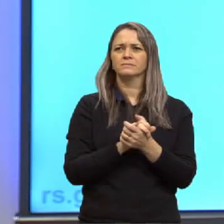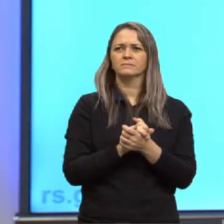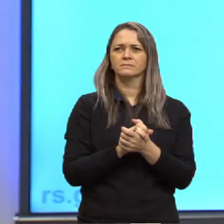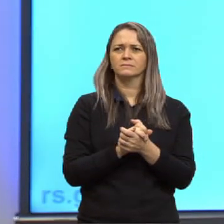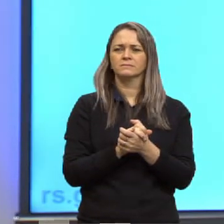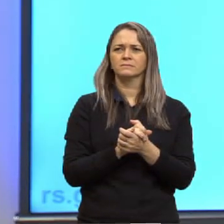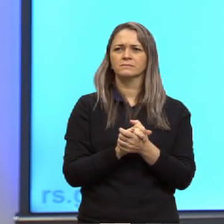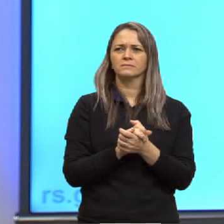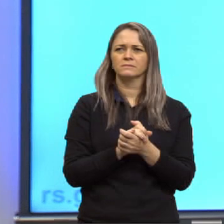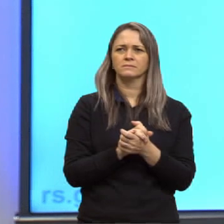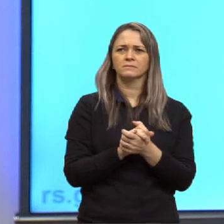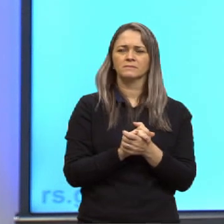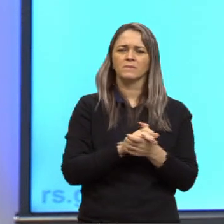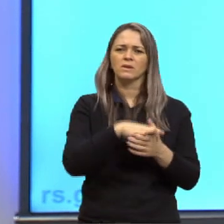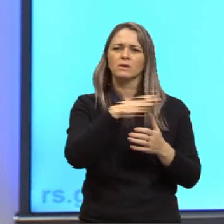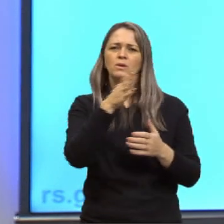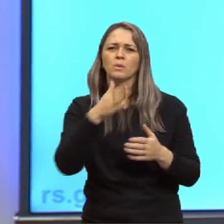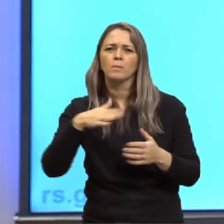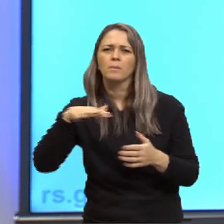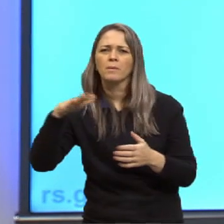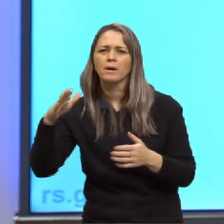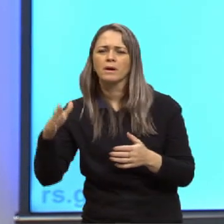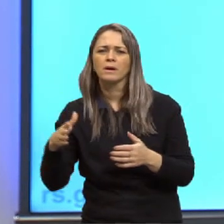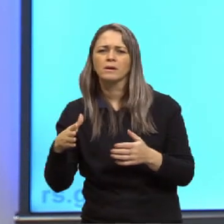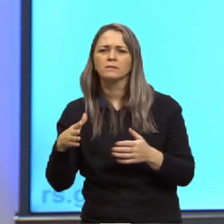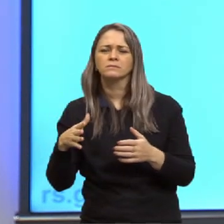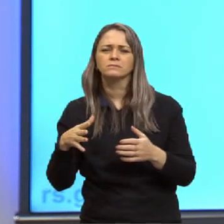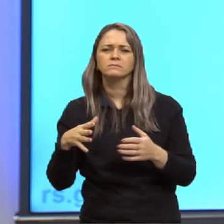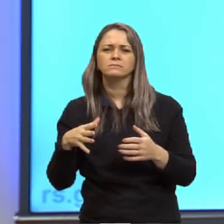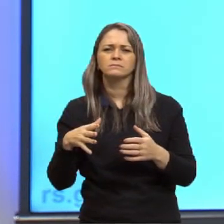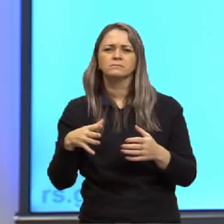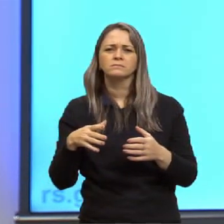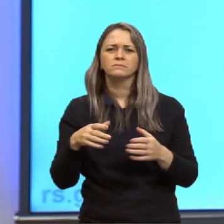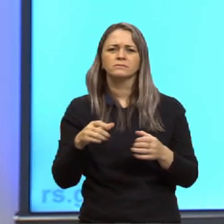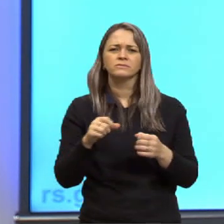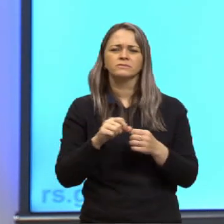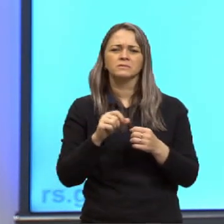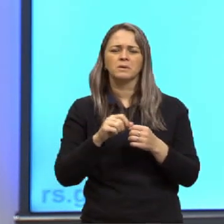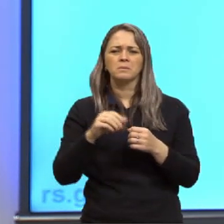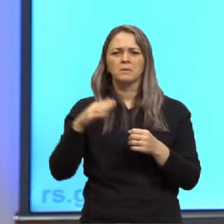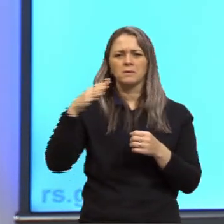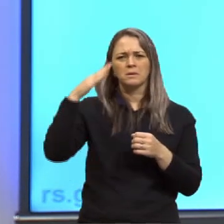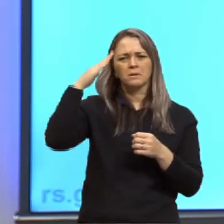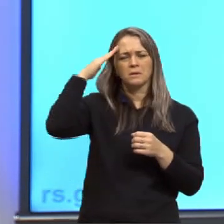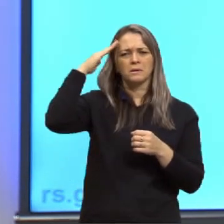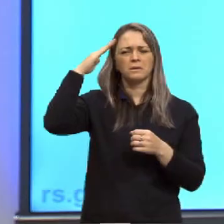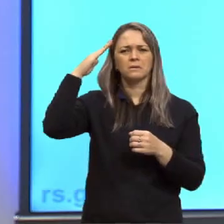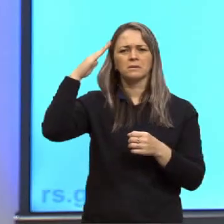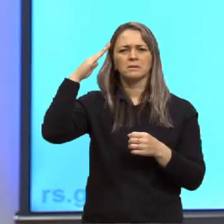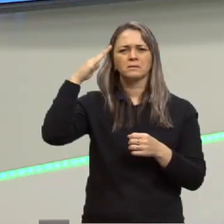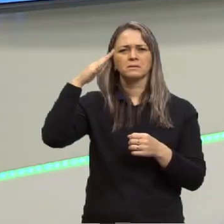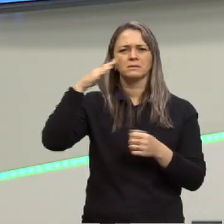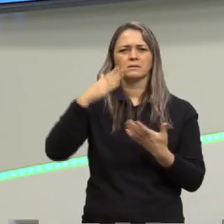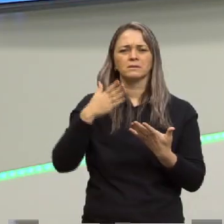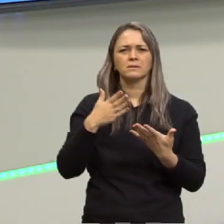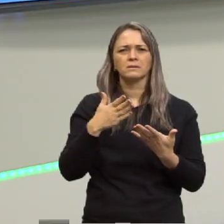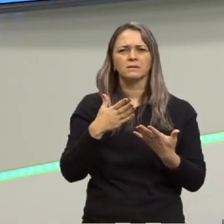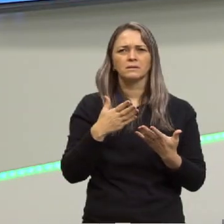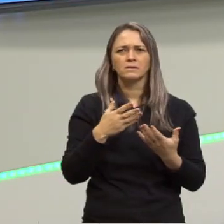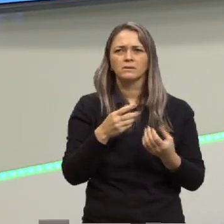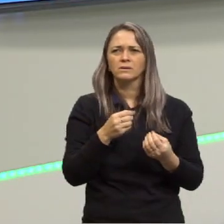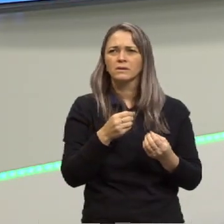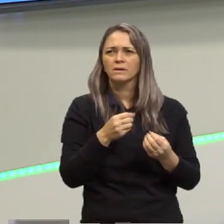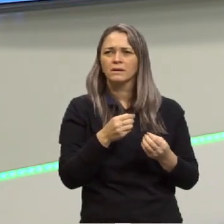o mar ele age como um exército em transe essas